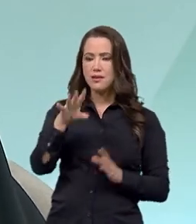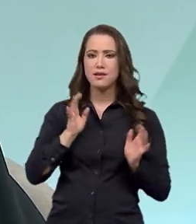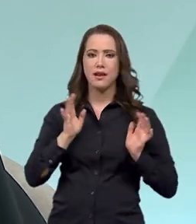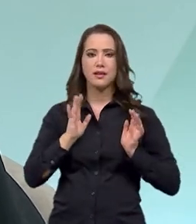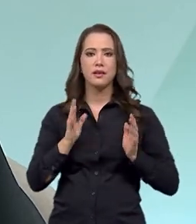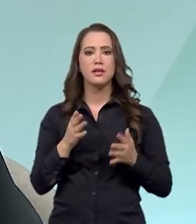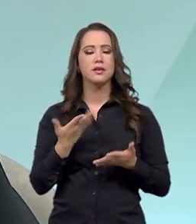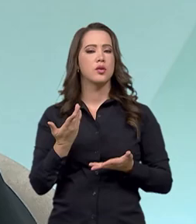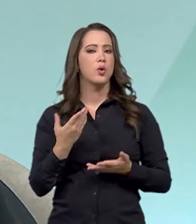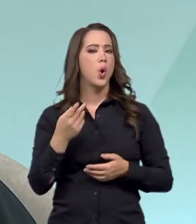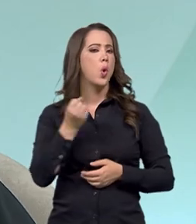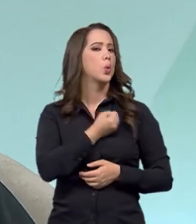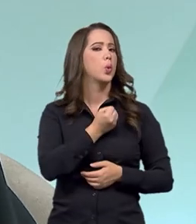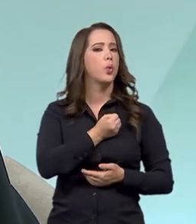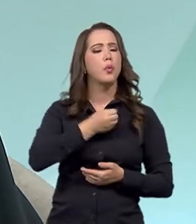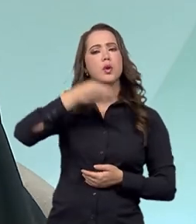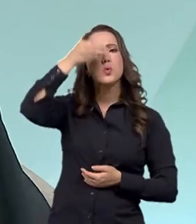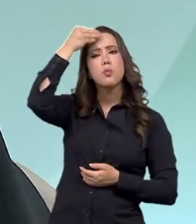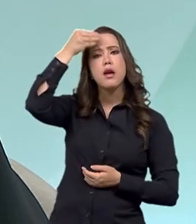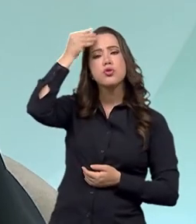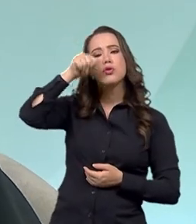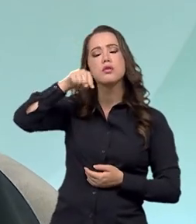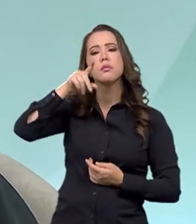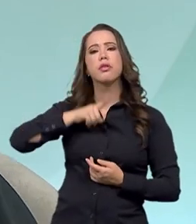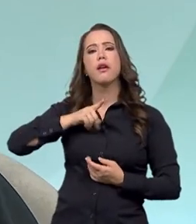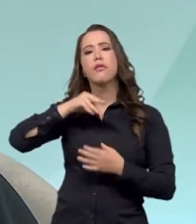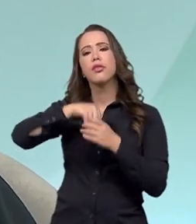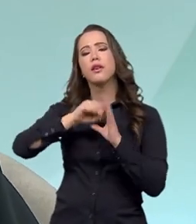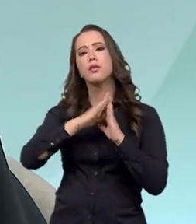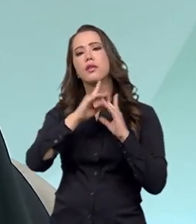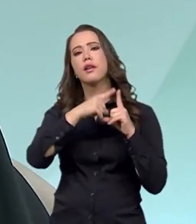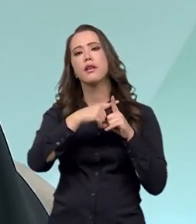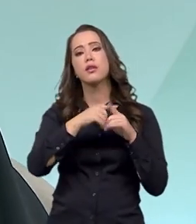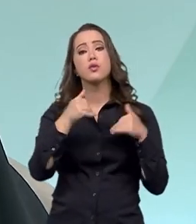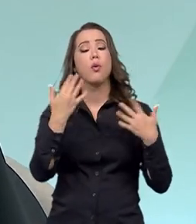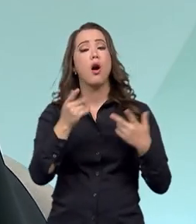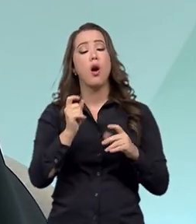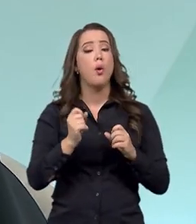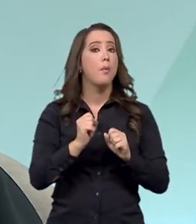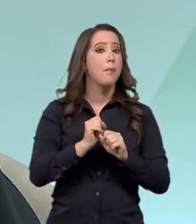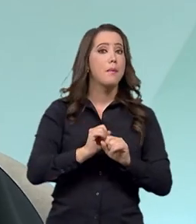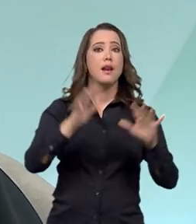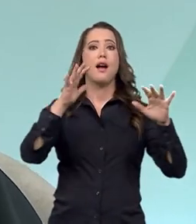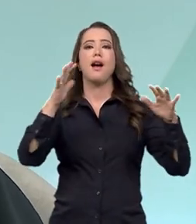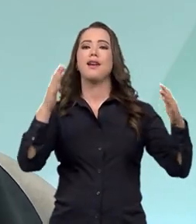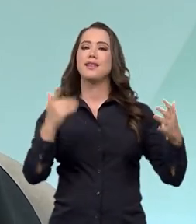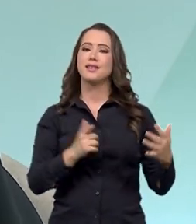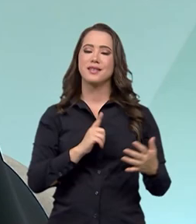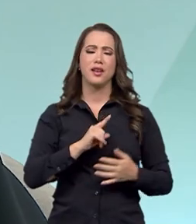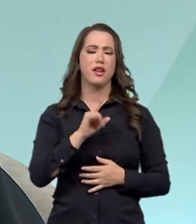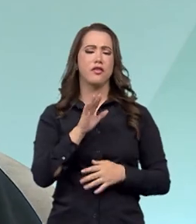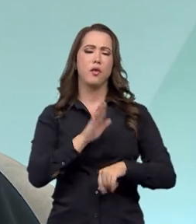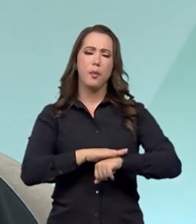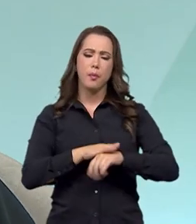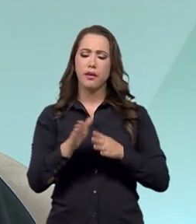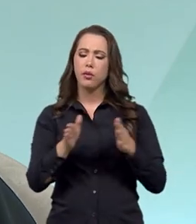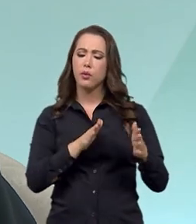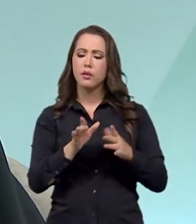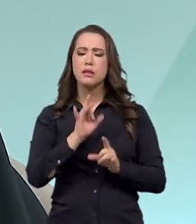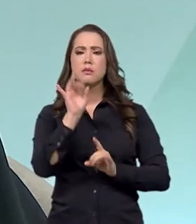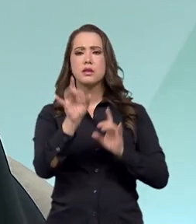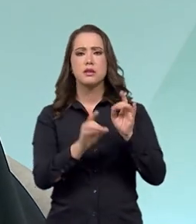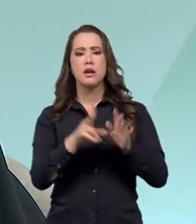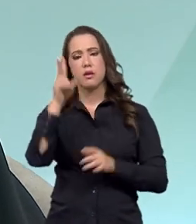Quantos batismos vivenciados ali, quantos milagres, né? Quantos momentos especiais que fazem parte da